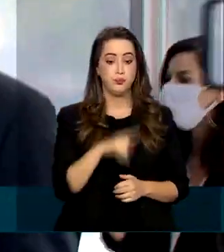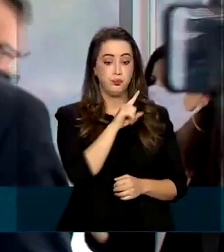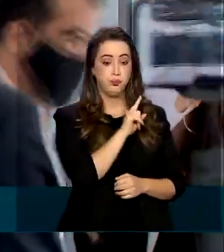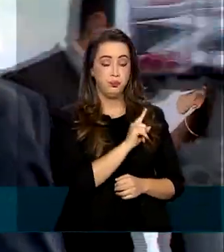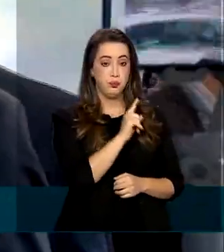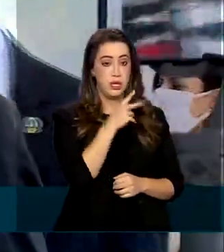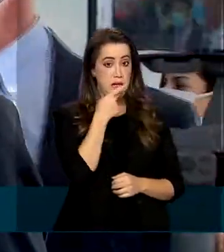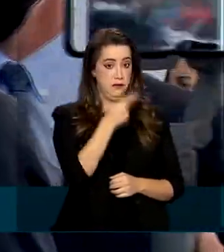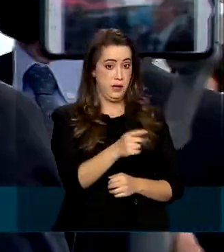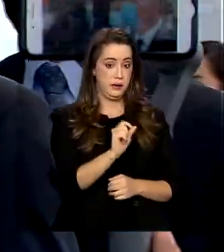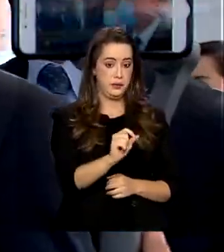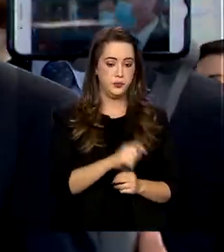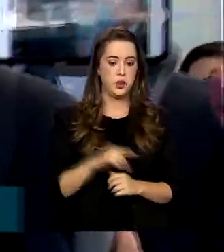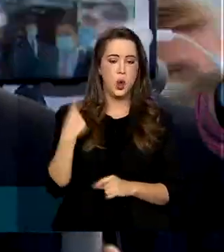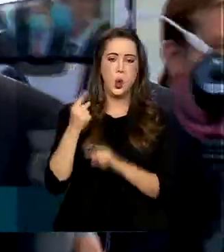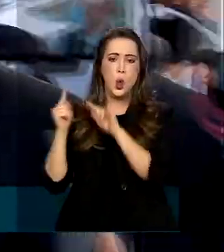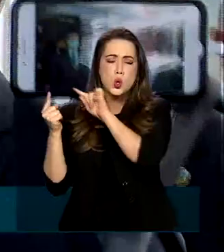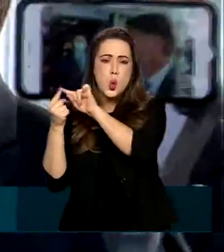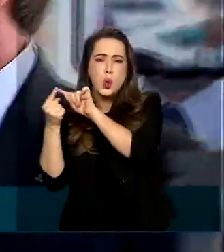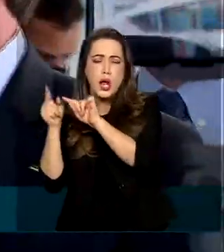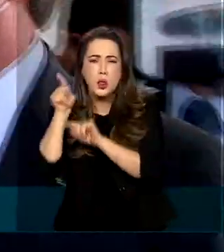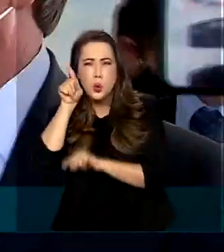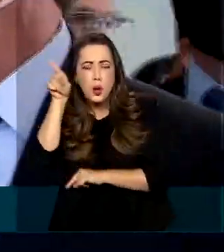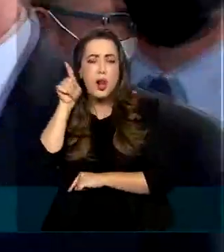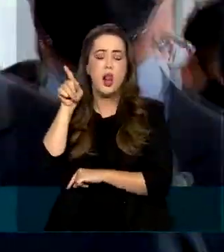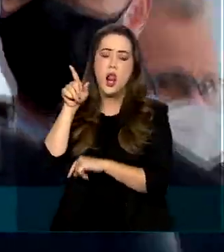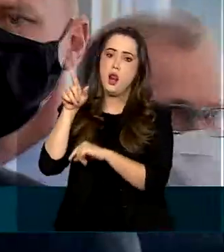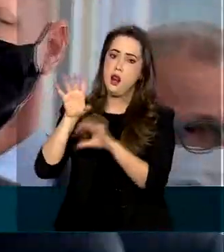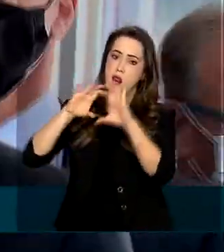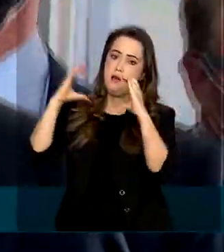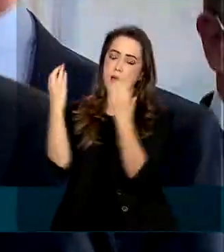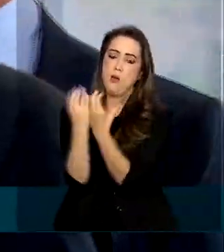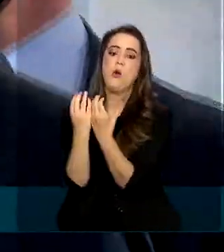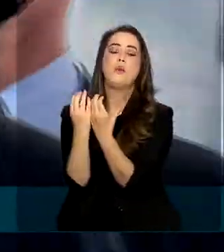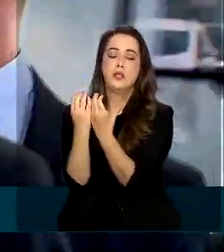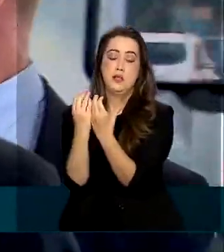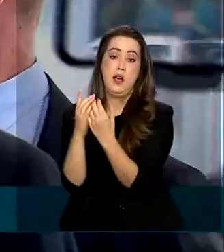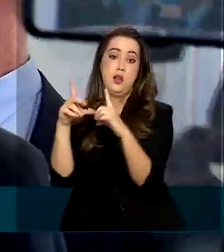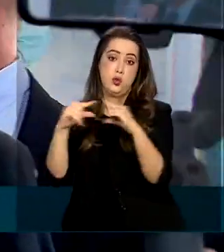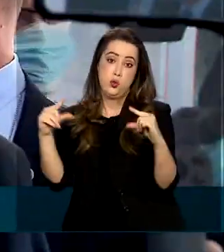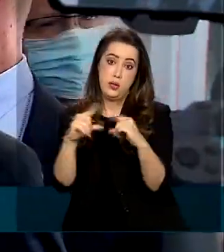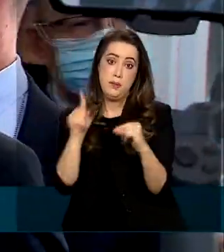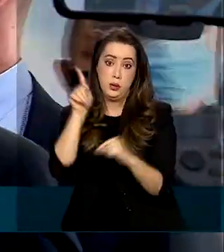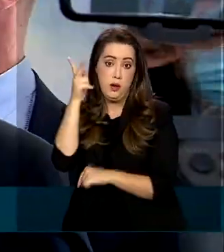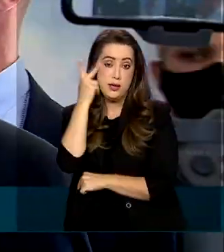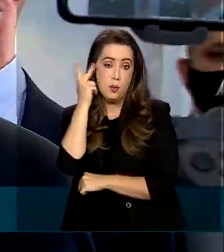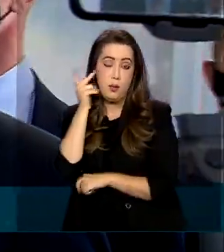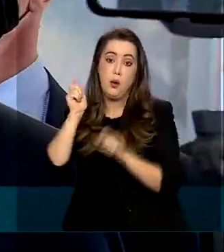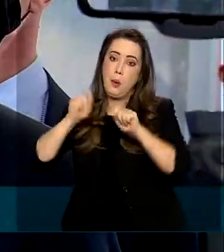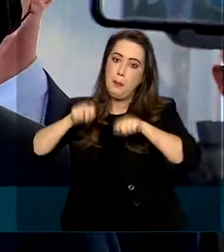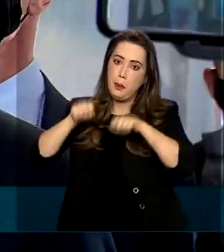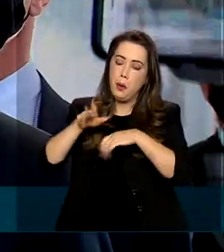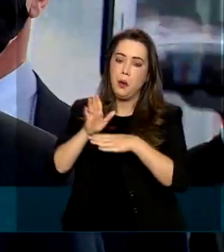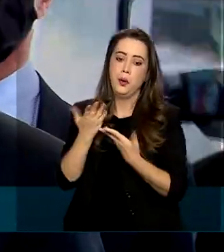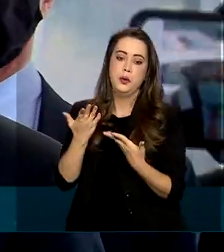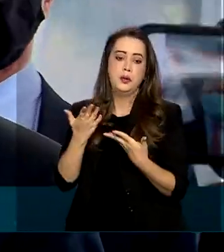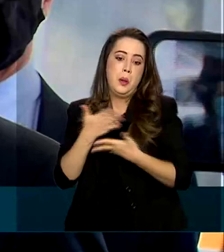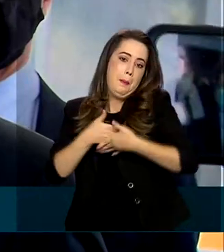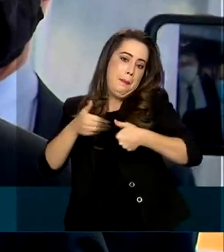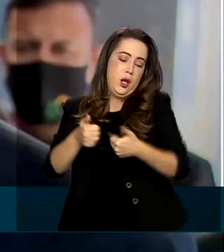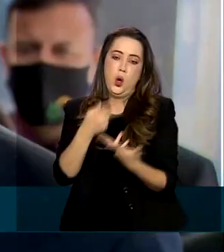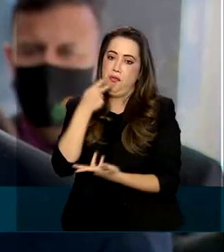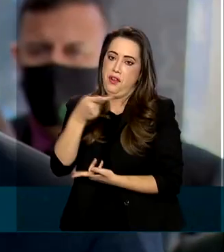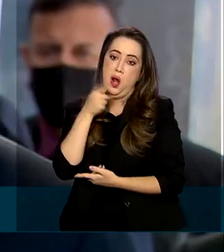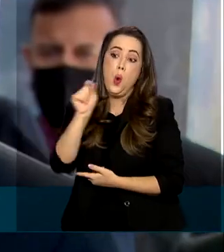representante da comunidade libanesa de São Paulo porque eles têm como, melhor dizer, o que eles